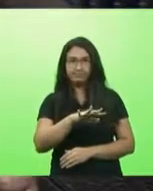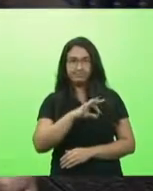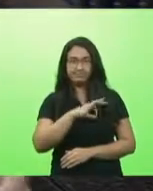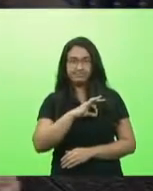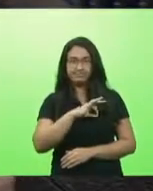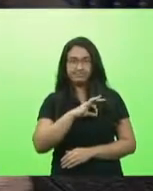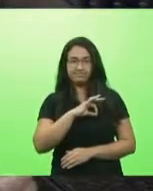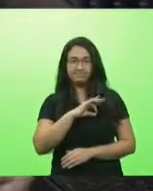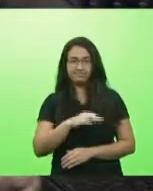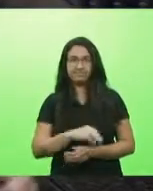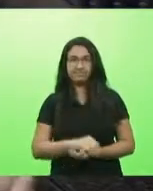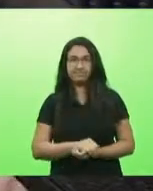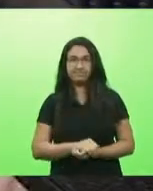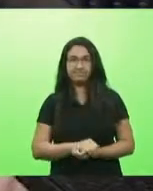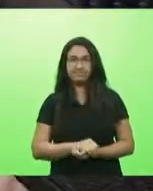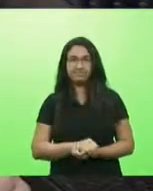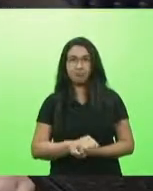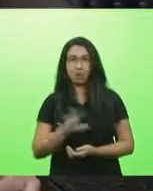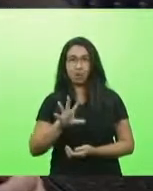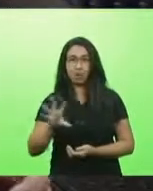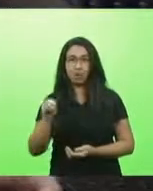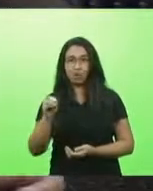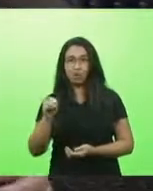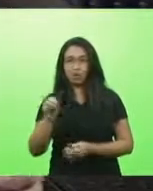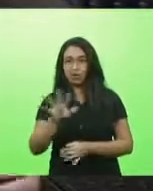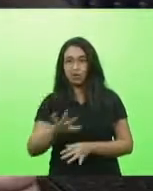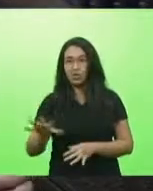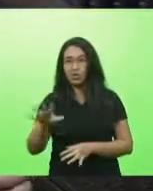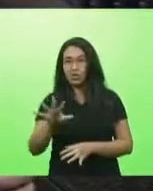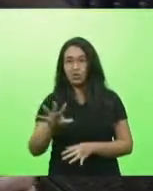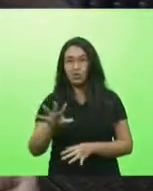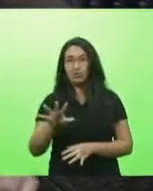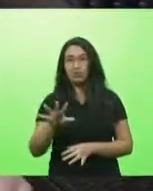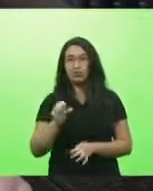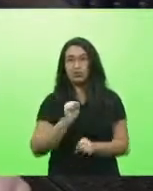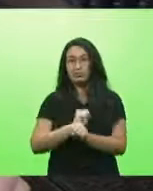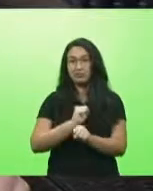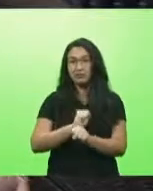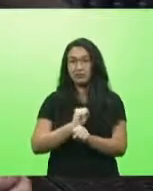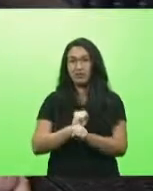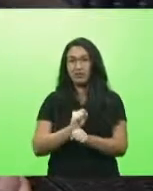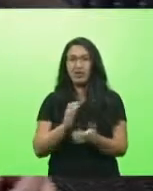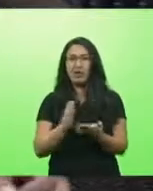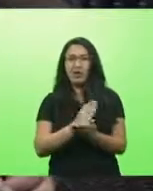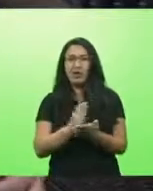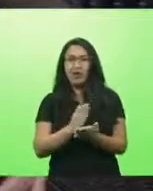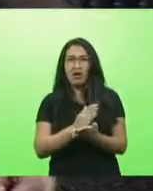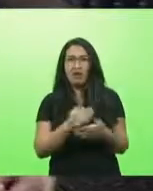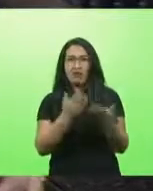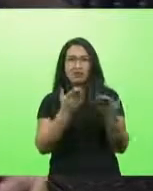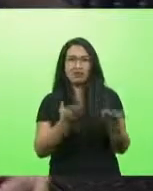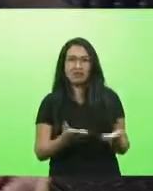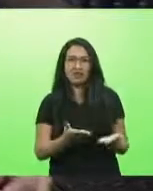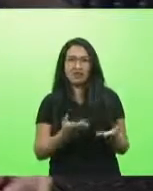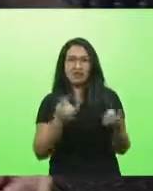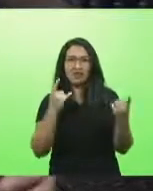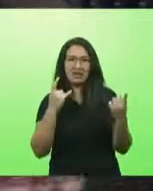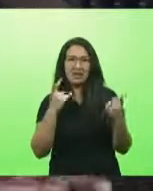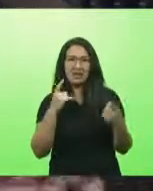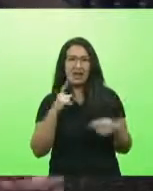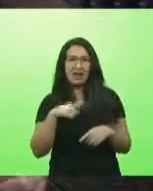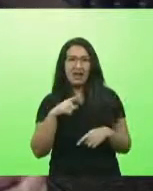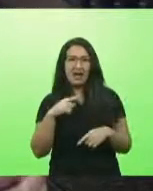e o restante do estado chupando o dedo ah não é porque tem determinadas regiões que é mais estressante para o policial